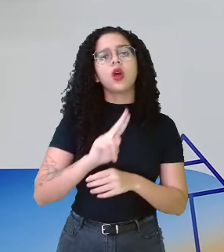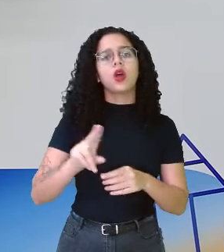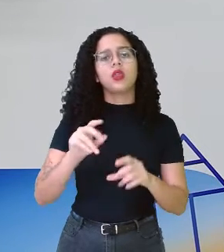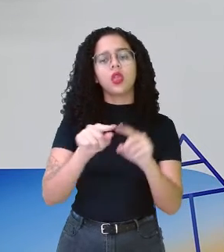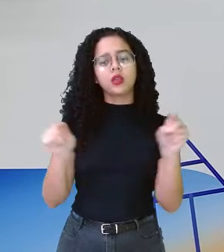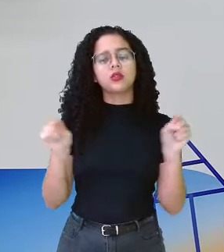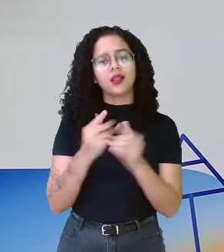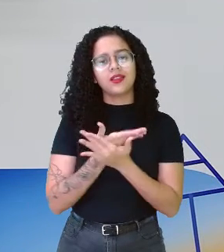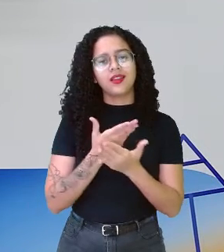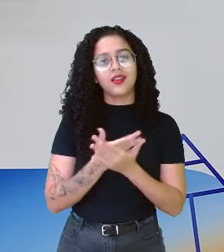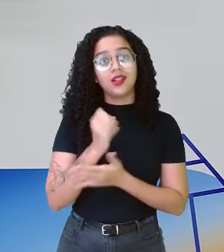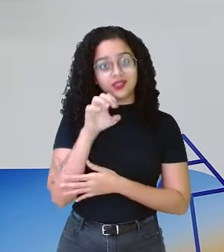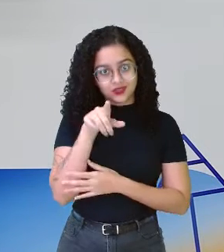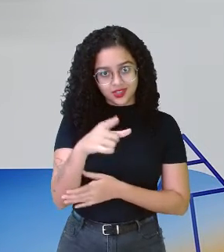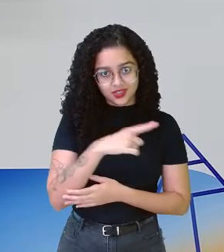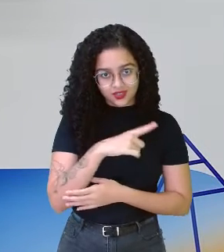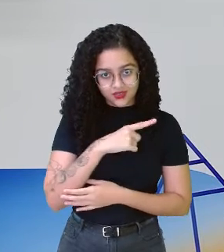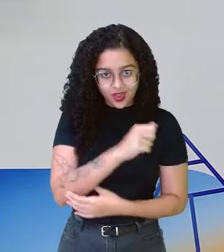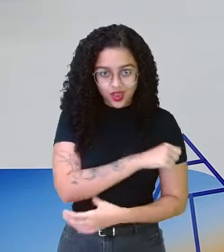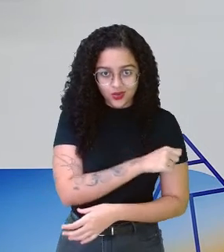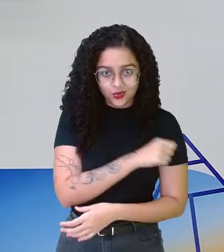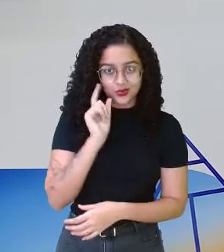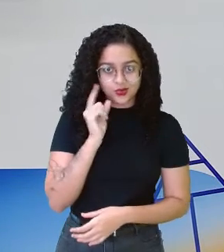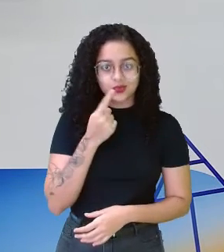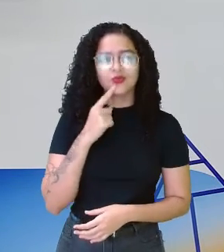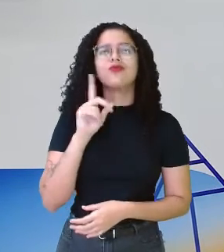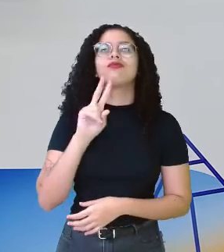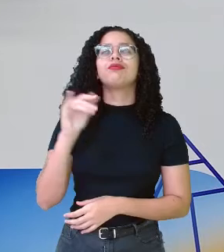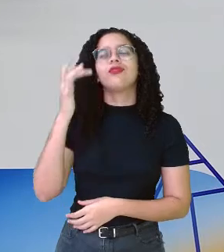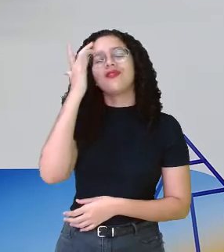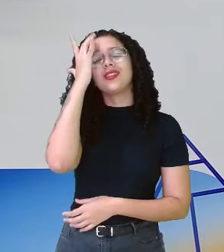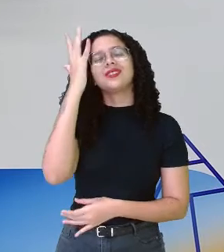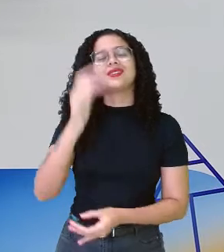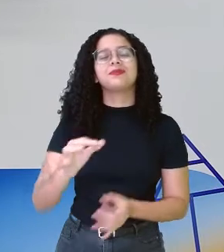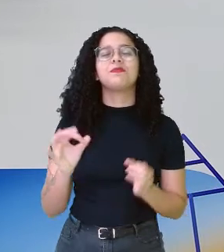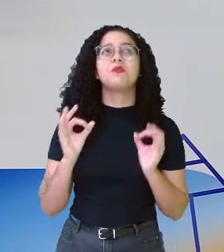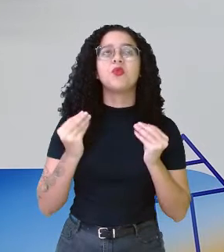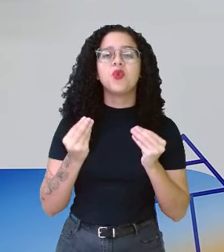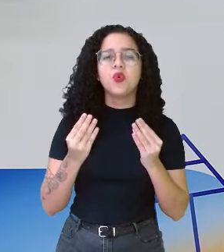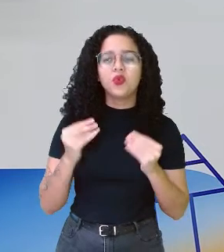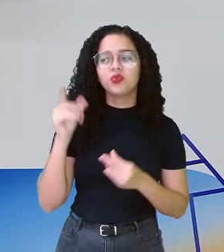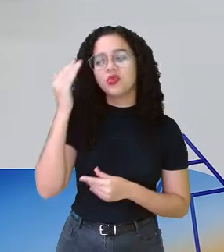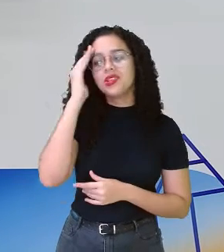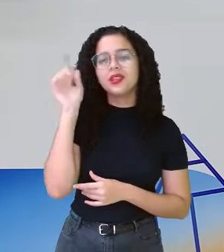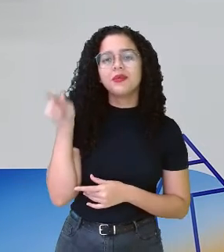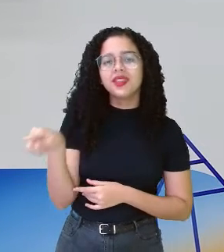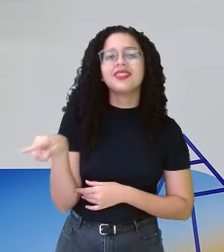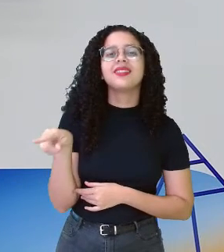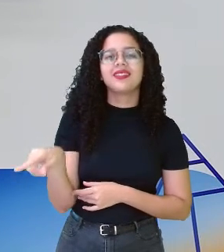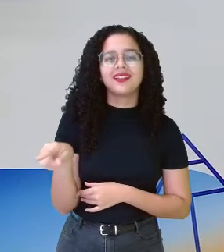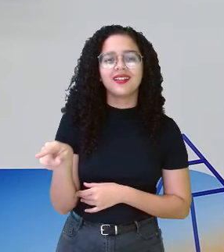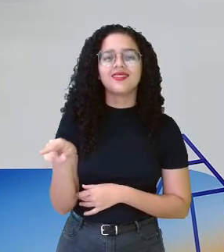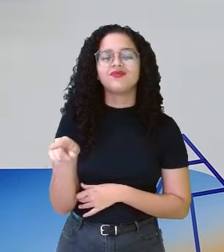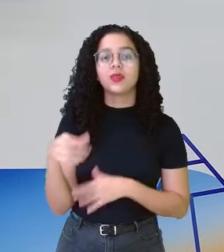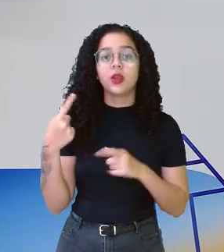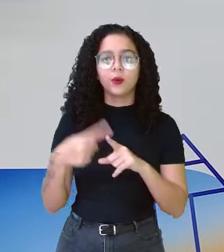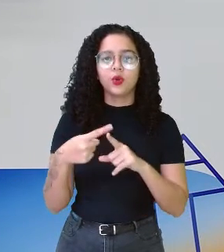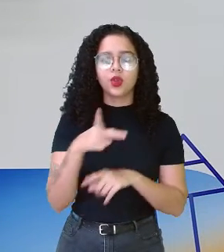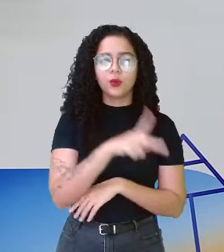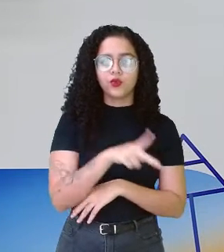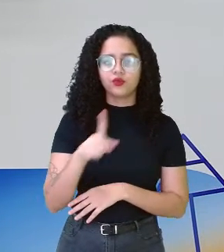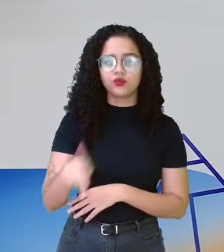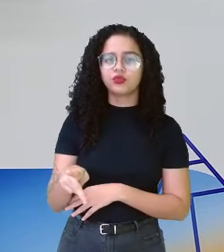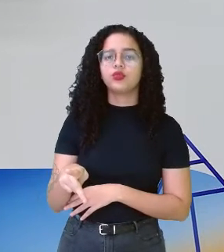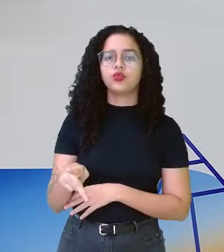Se você tiver esse estudante surdo, vai facilitar demais esse entendimento dele. Porque os professores,